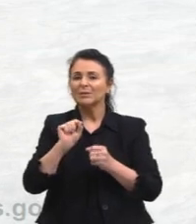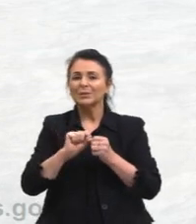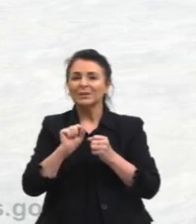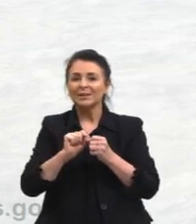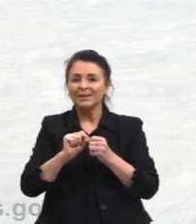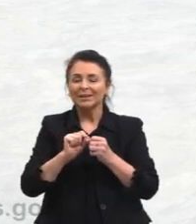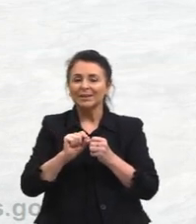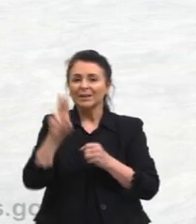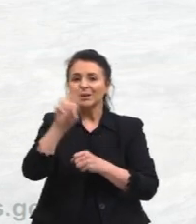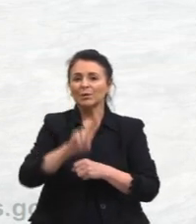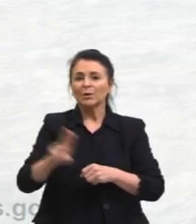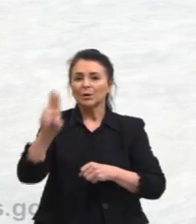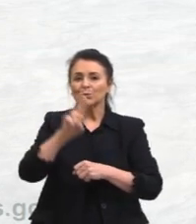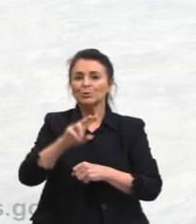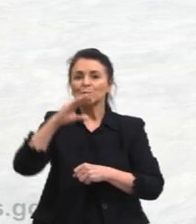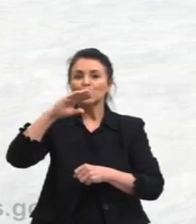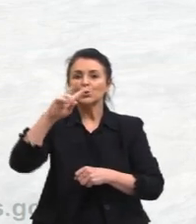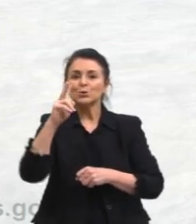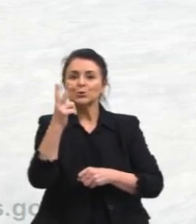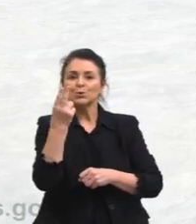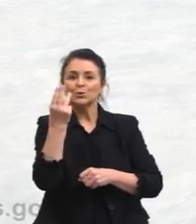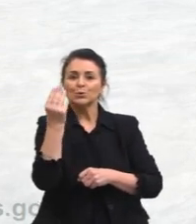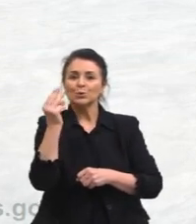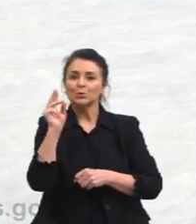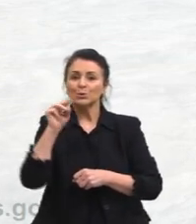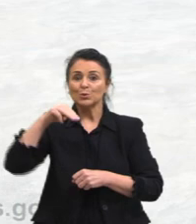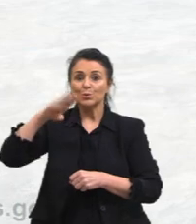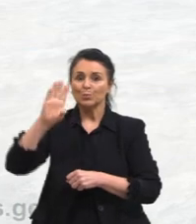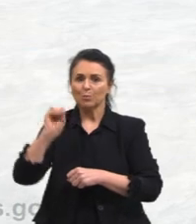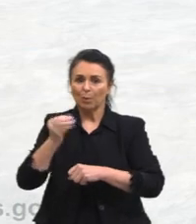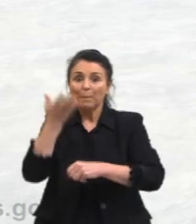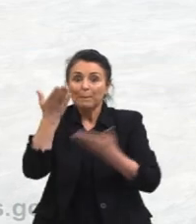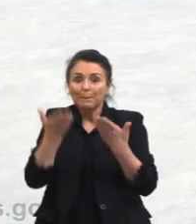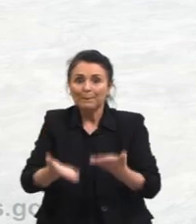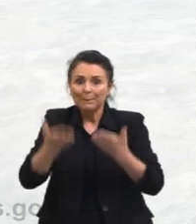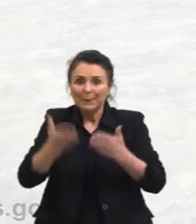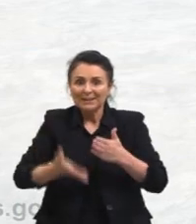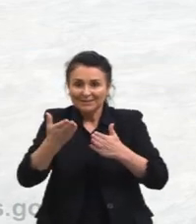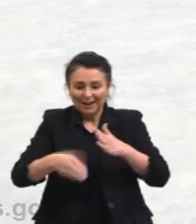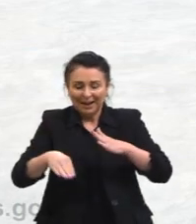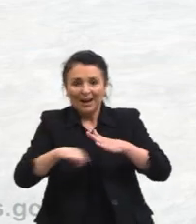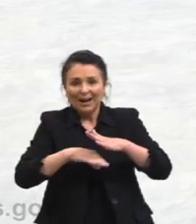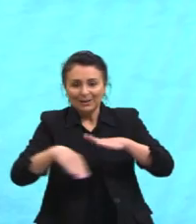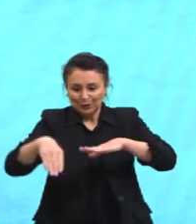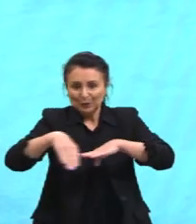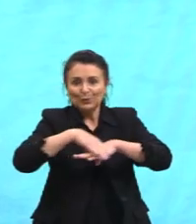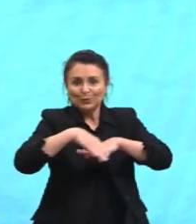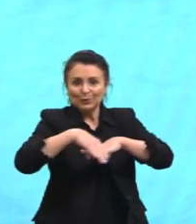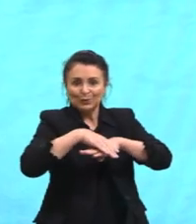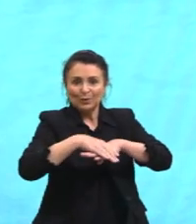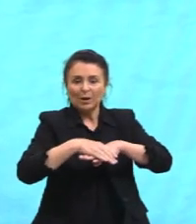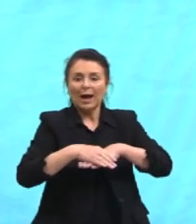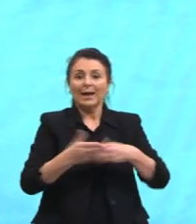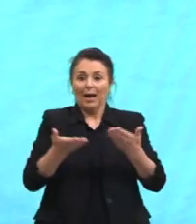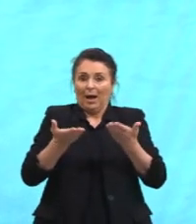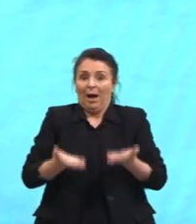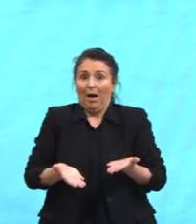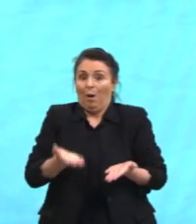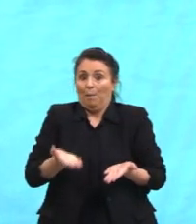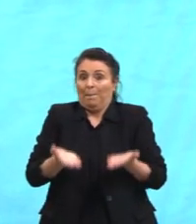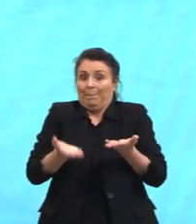geralmente, chumbo nos pés, nas botas, para aumentar a massa. Se a gente